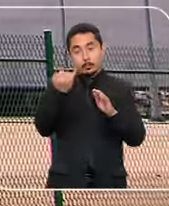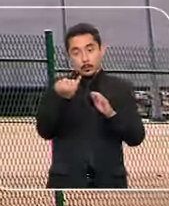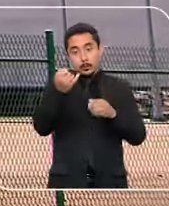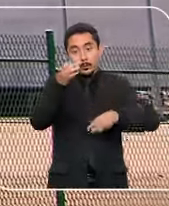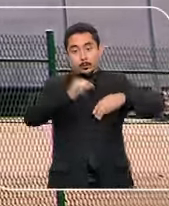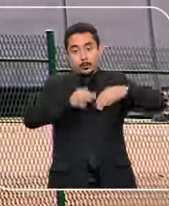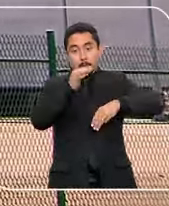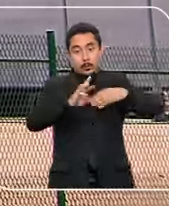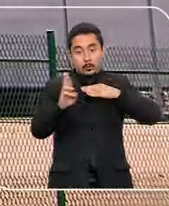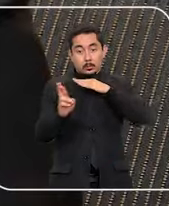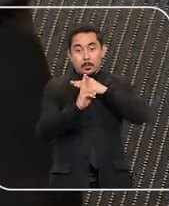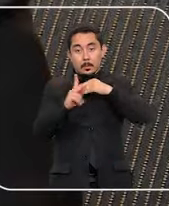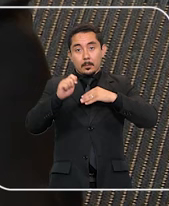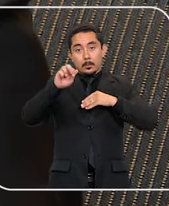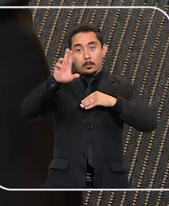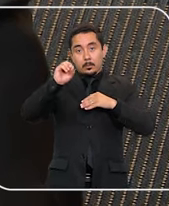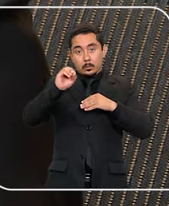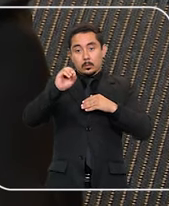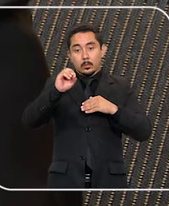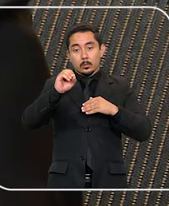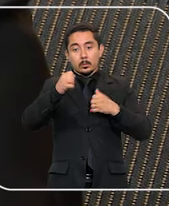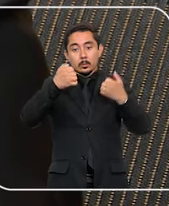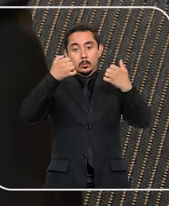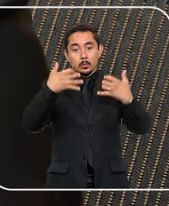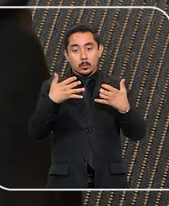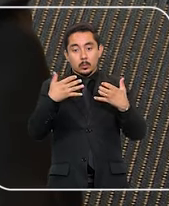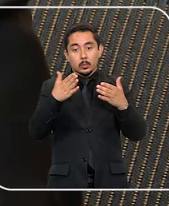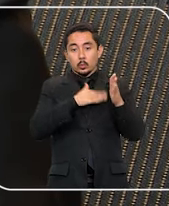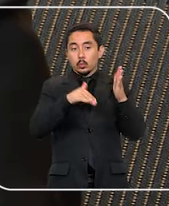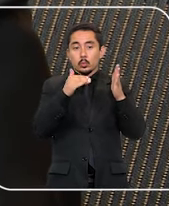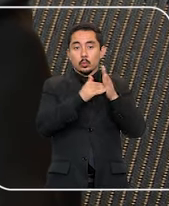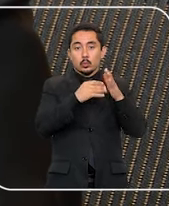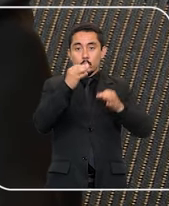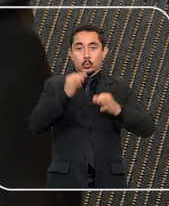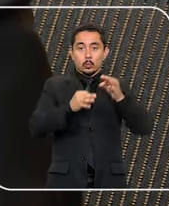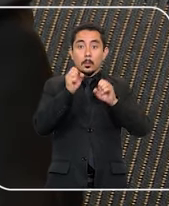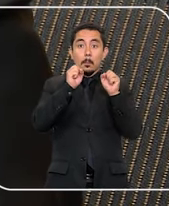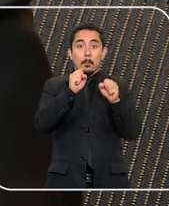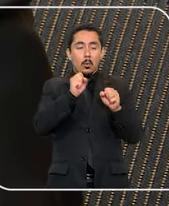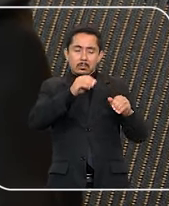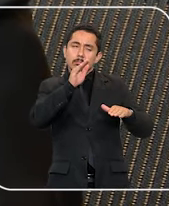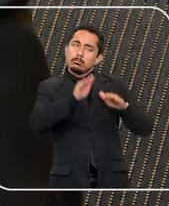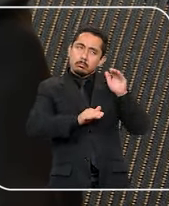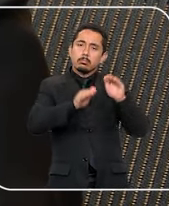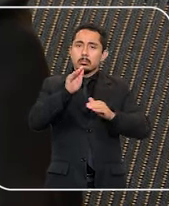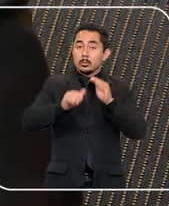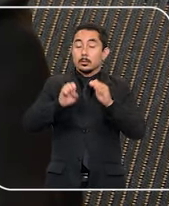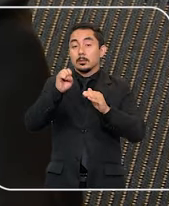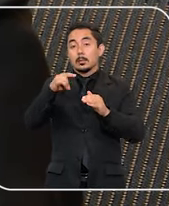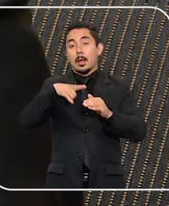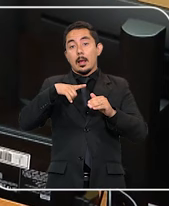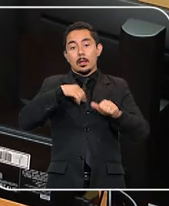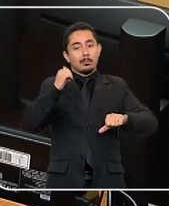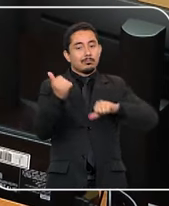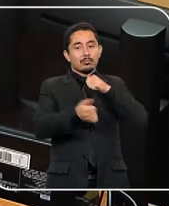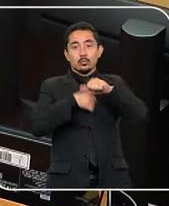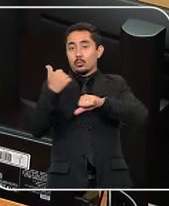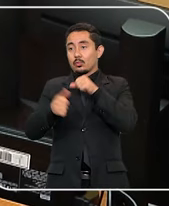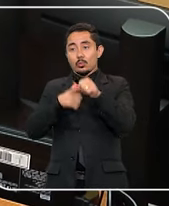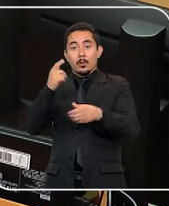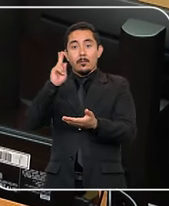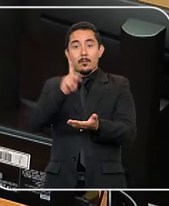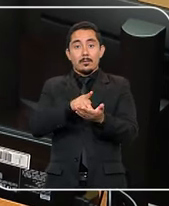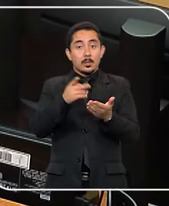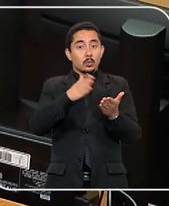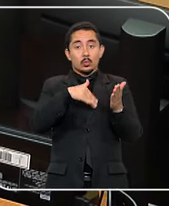turma do STJ, o ministro relator, Paulo Sérgio Domingues, explicou que a coisa julgada pode ser flexibilizada quando há